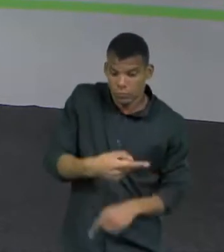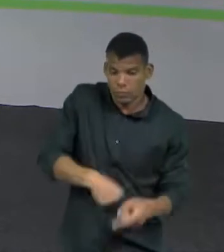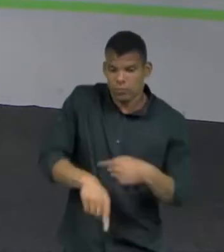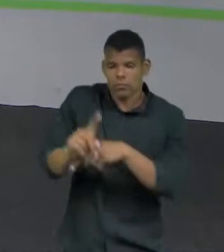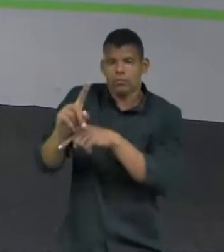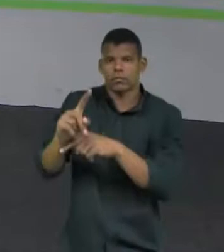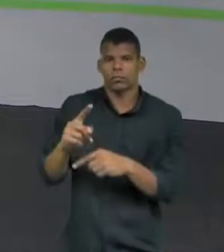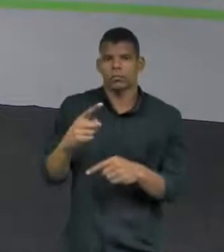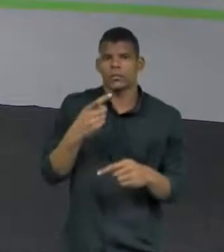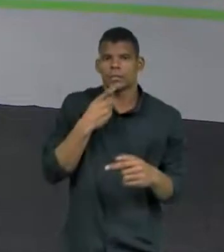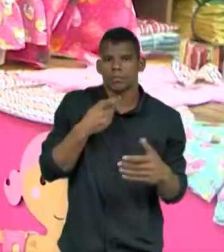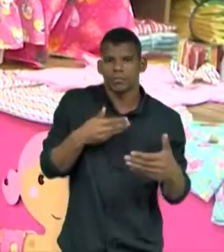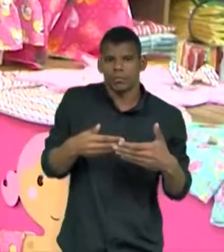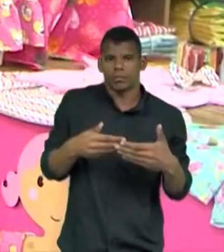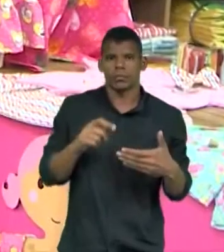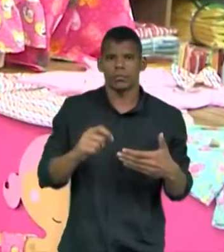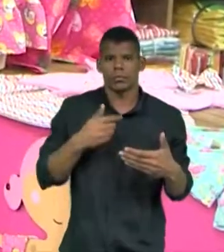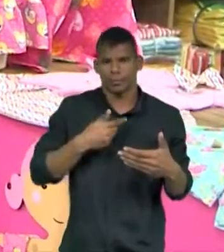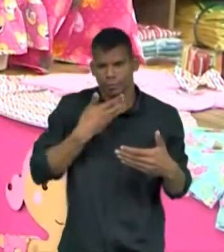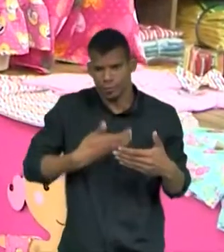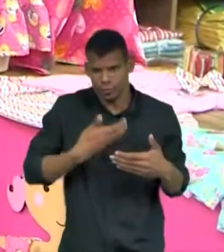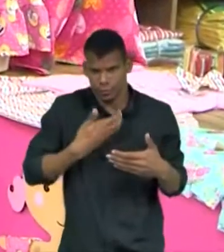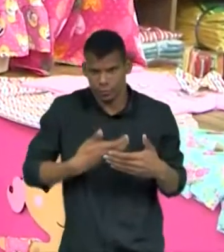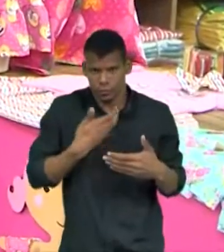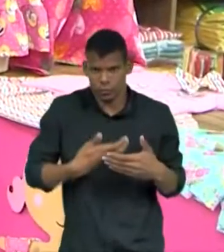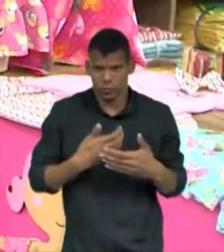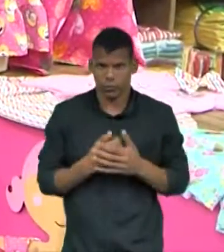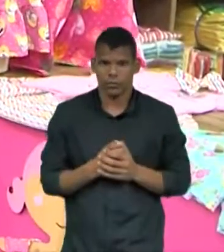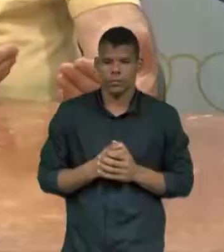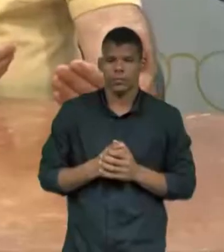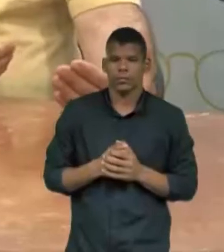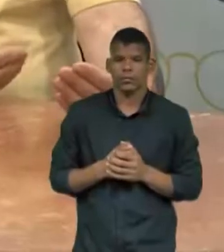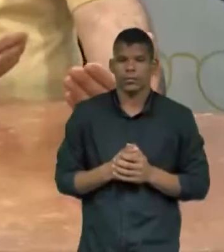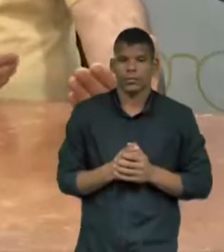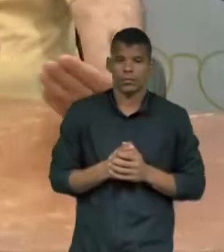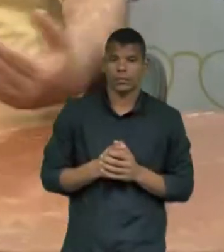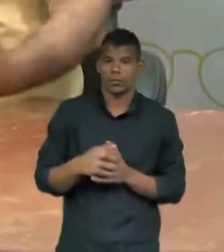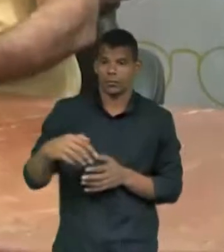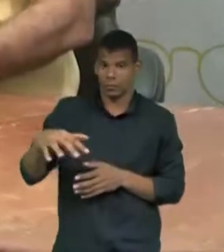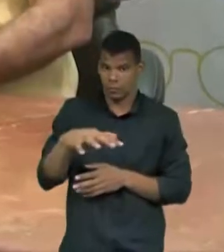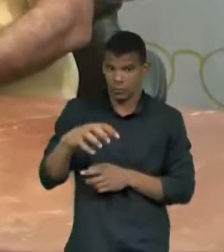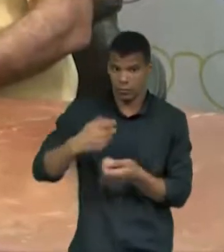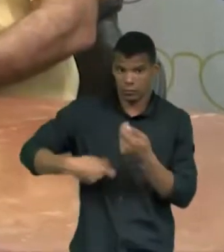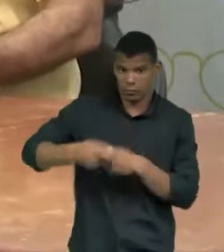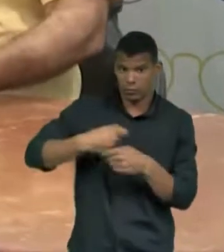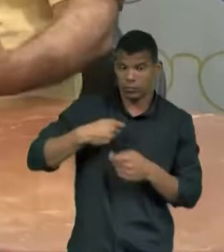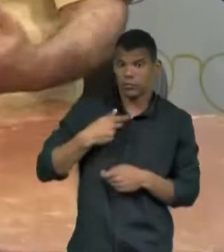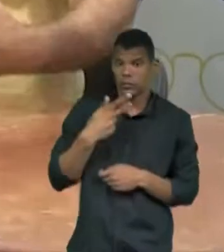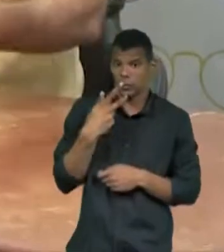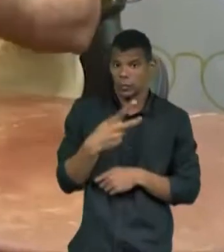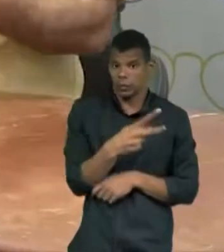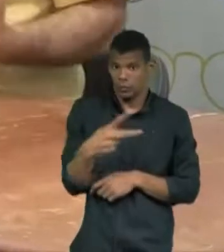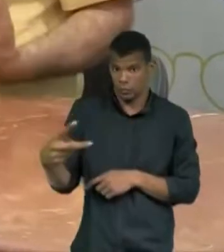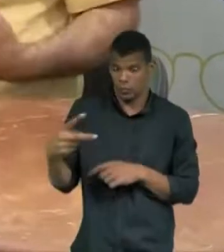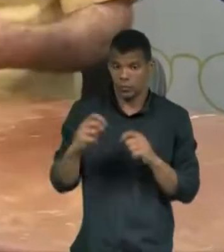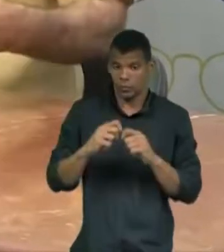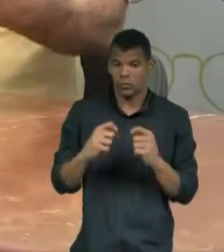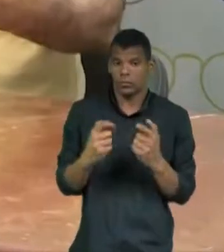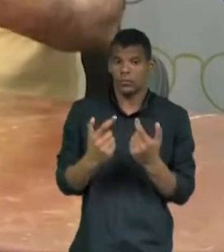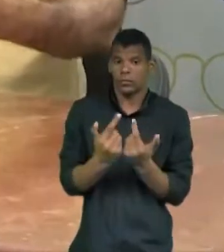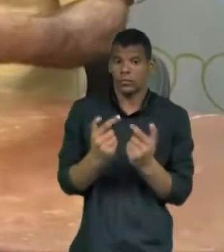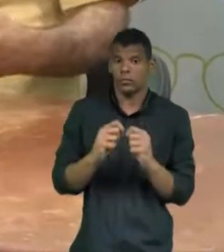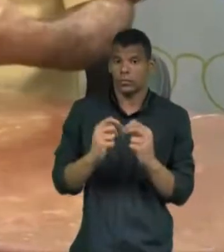comemorativas. O setor já esperava essa retração. O presidente da Câmara de Dirigentes Logistas de